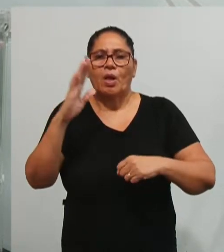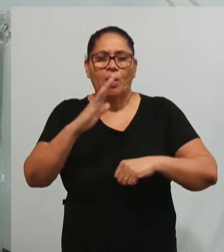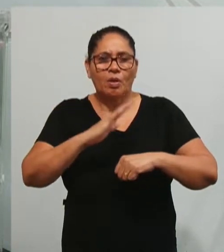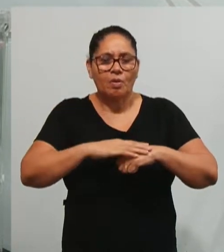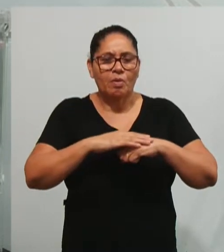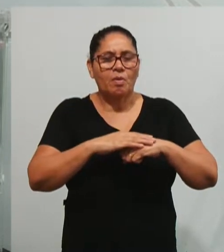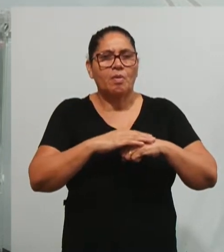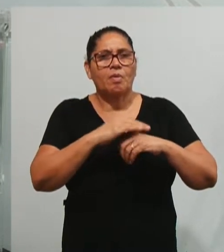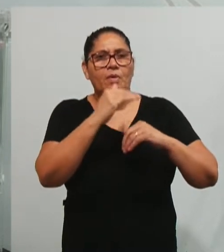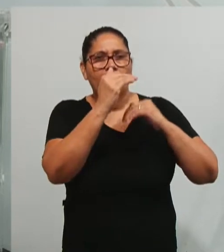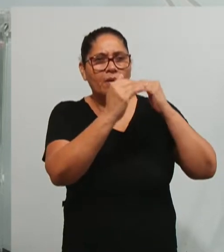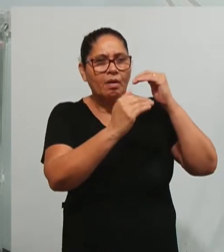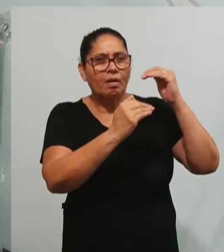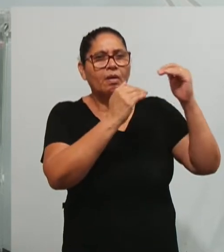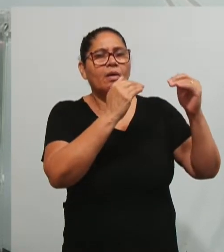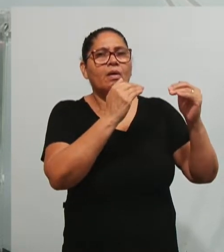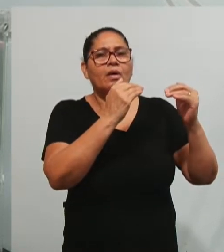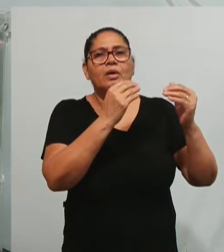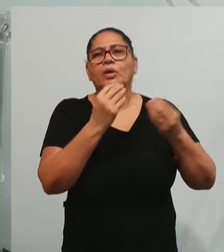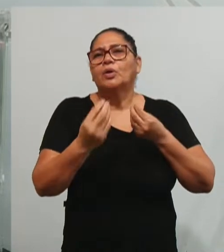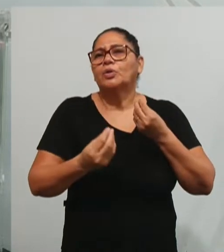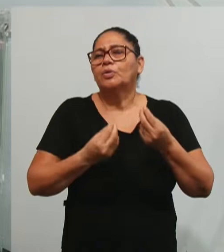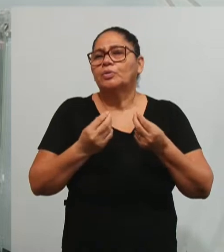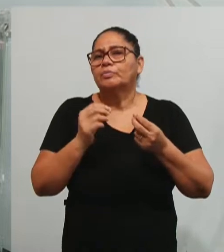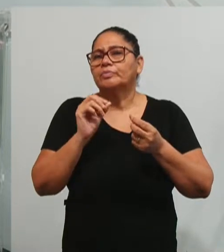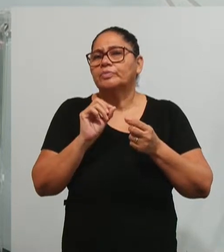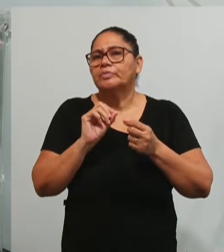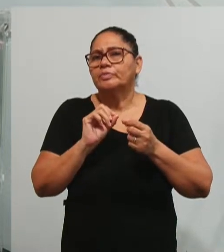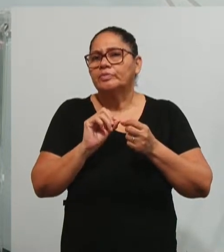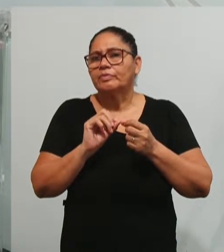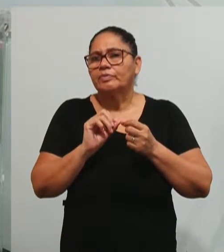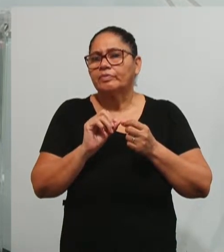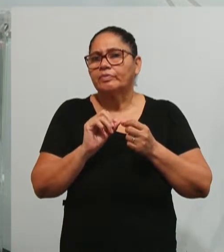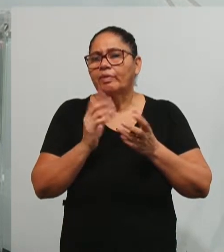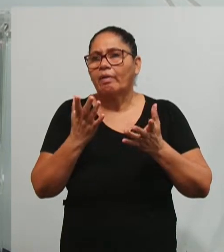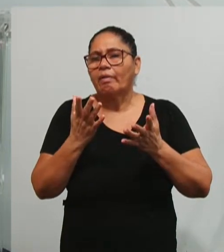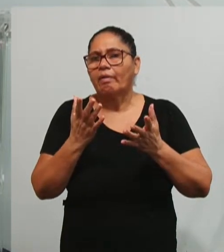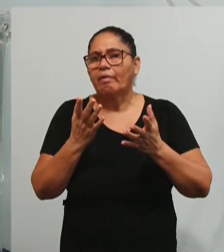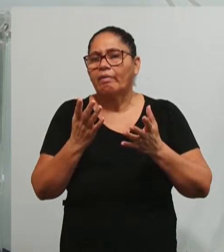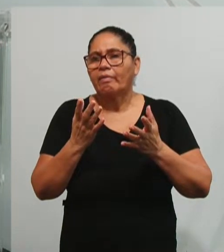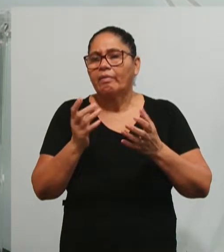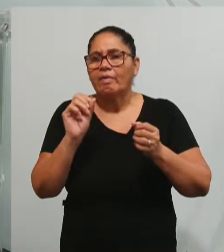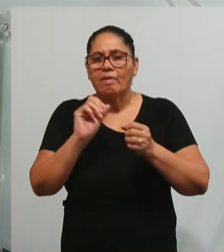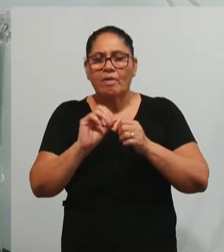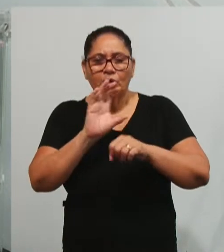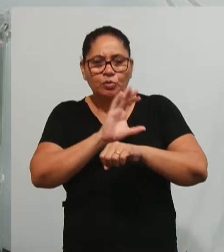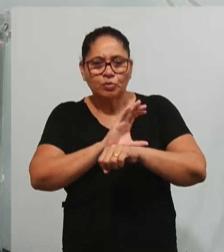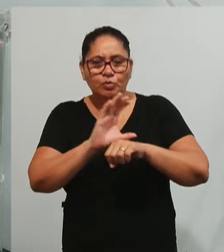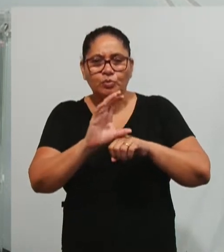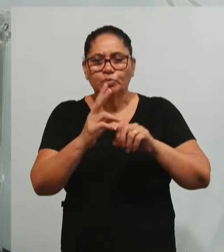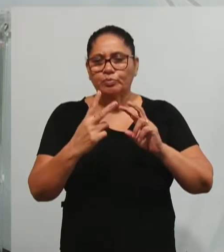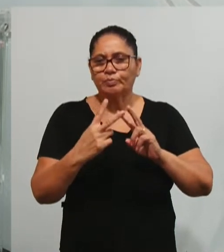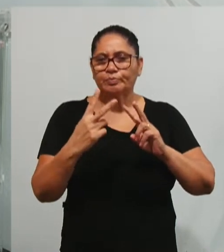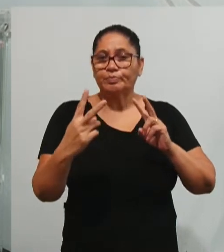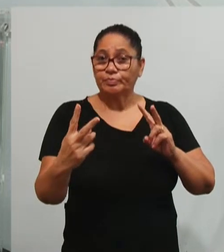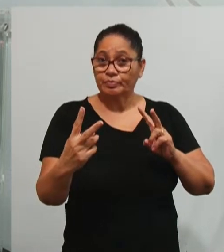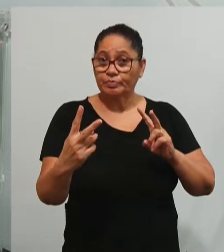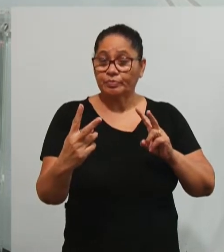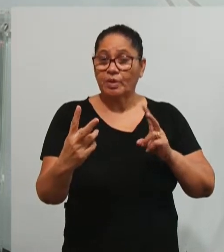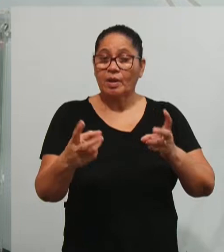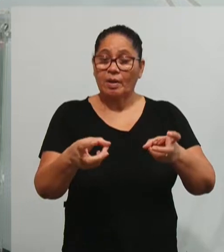construção, a fim de que lá na ponta se oferte um curso à distância. Então, a gente percebe que